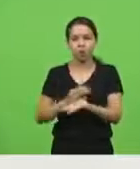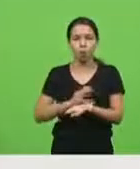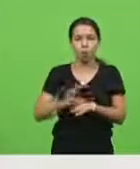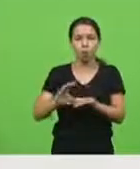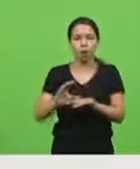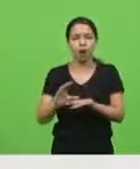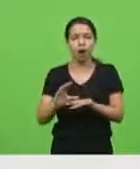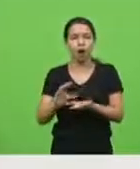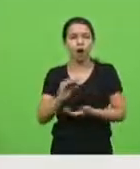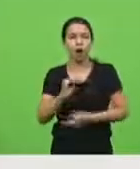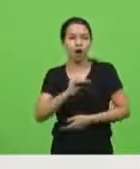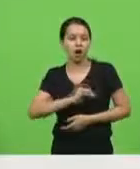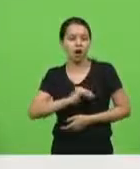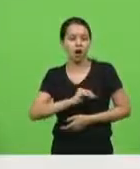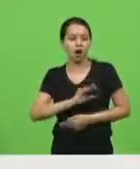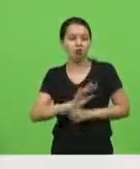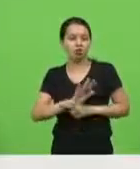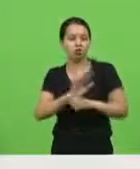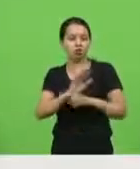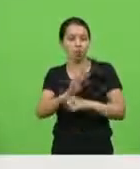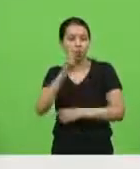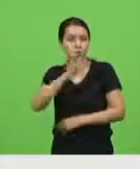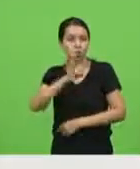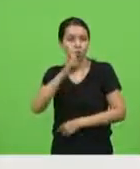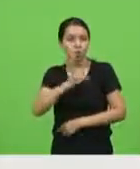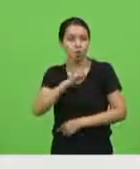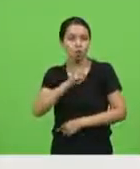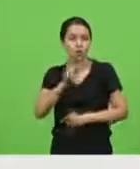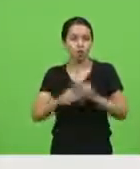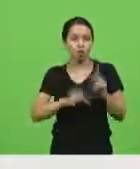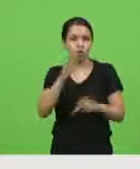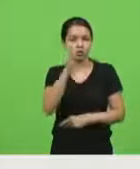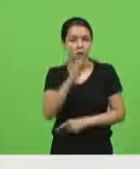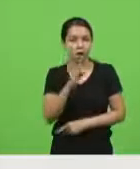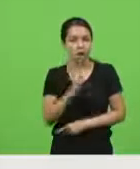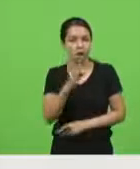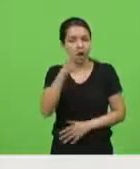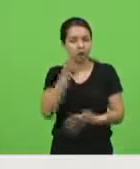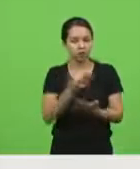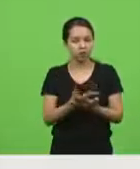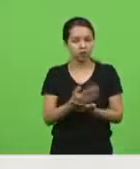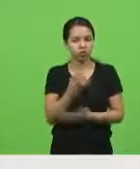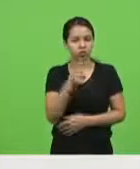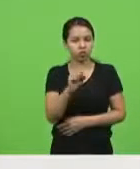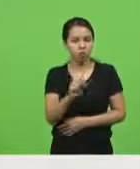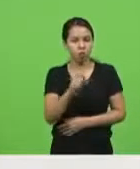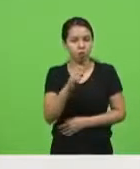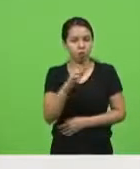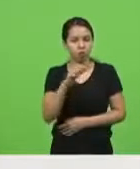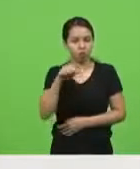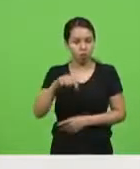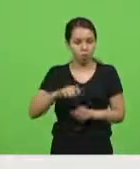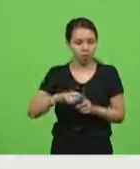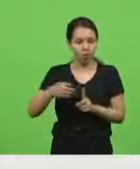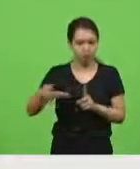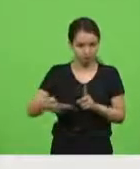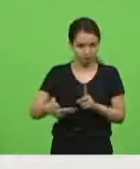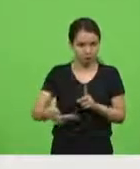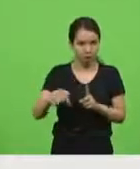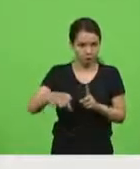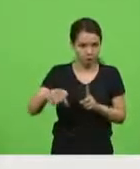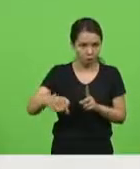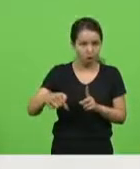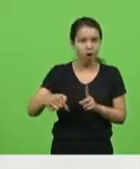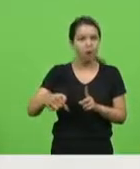a partir, acredito eu, do dia 18 desse mês corrente, o nosso presidente consiga dar essa